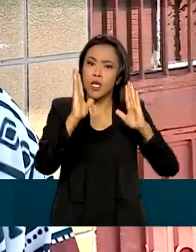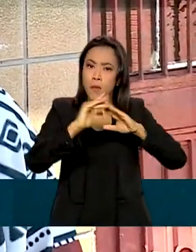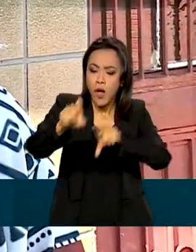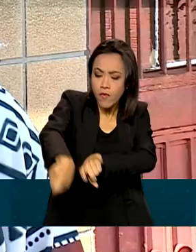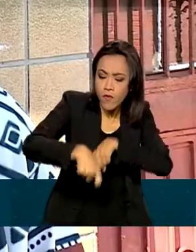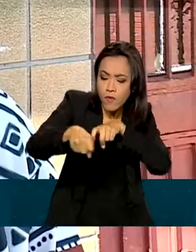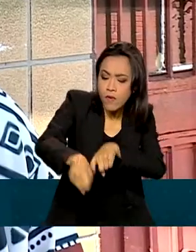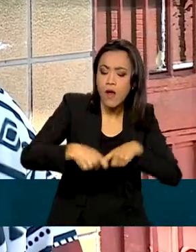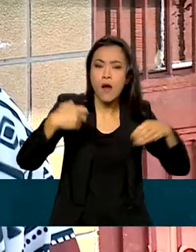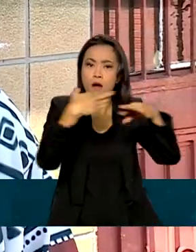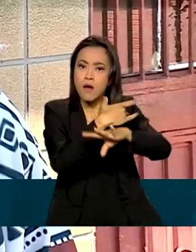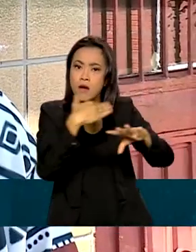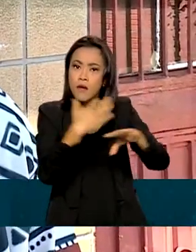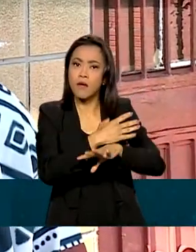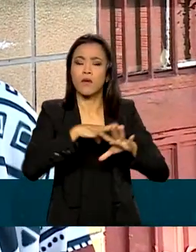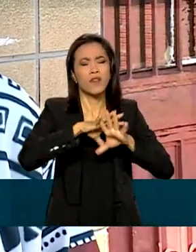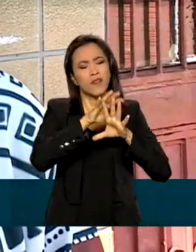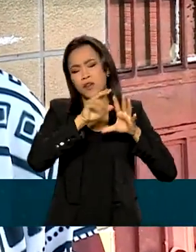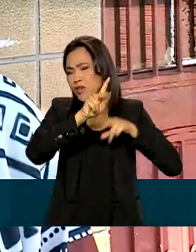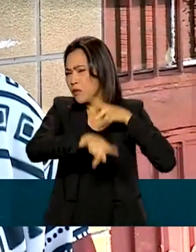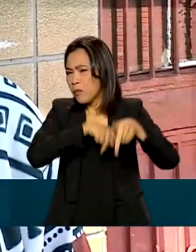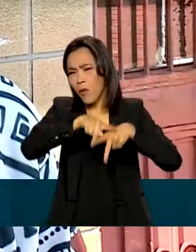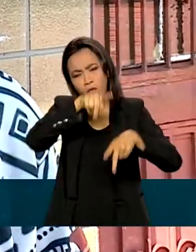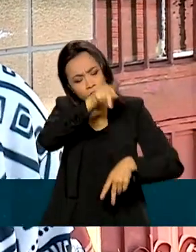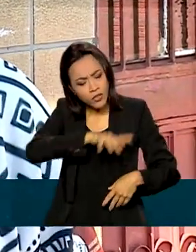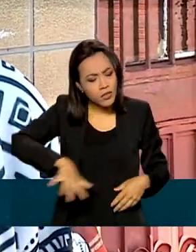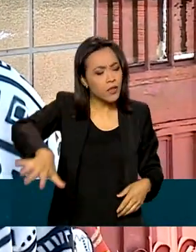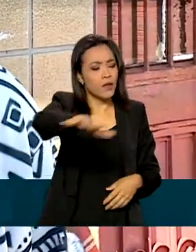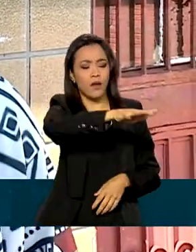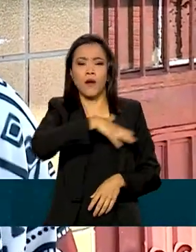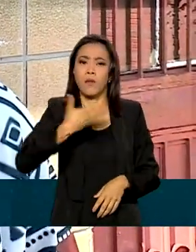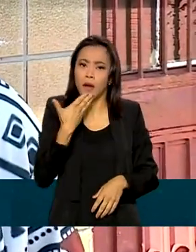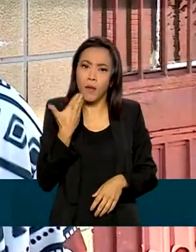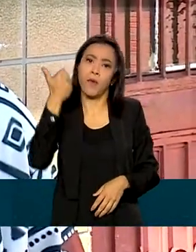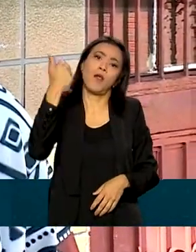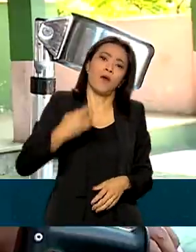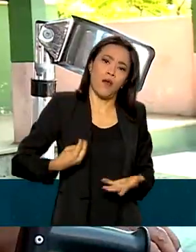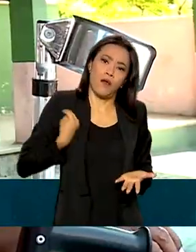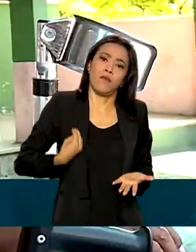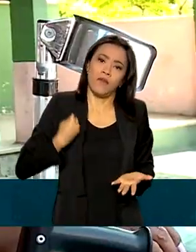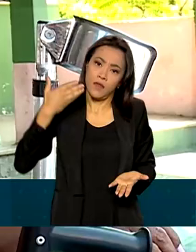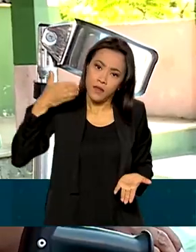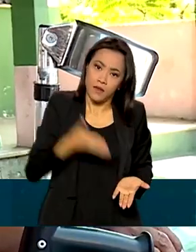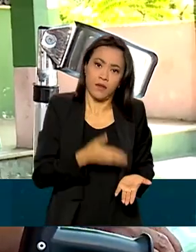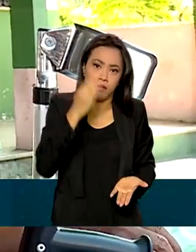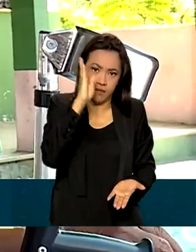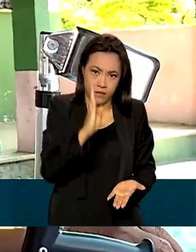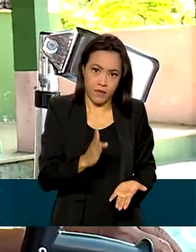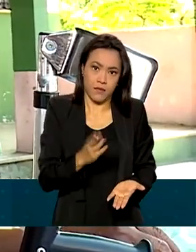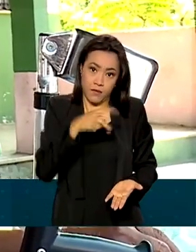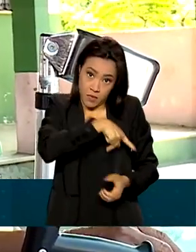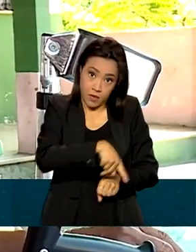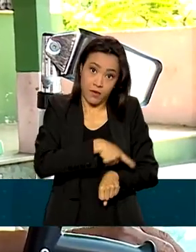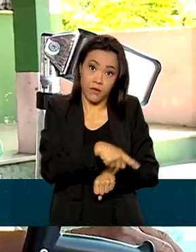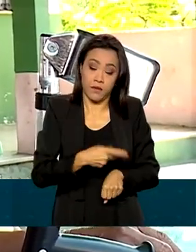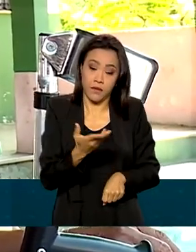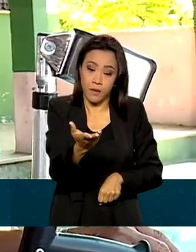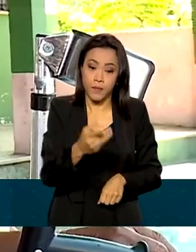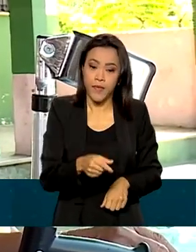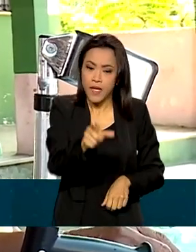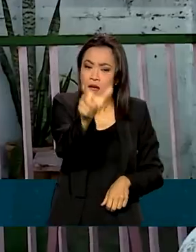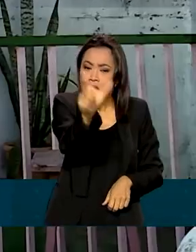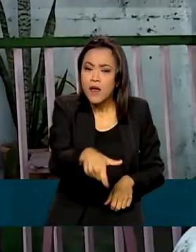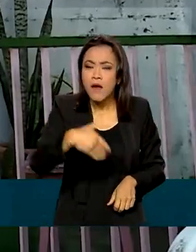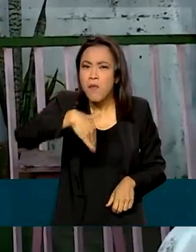os nossos amigos indígenas, e a população geral do país, para que se melhore a vida nesse país. Seu Manuel, um dos mais velhos da